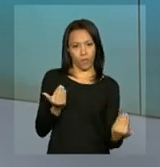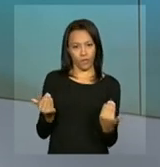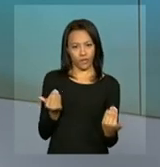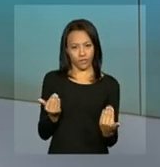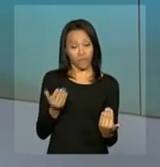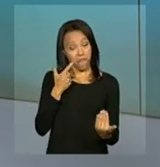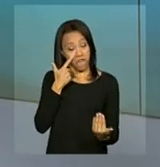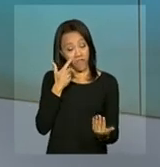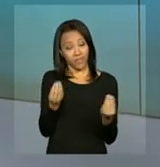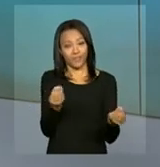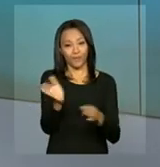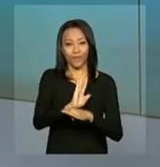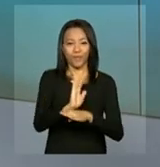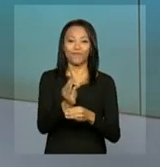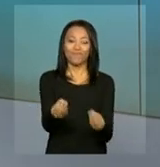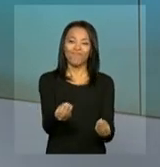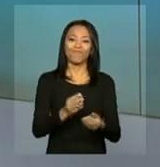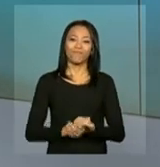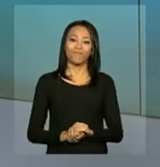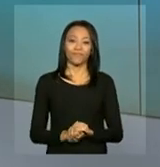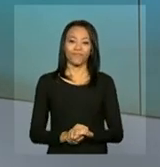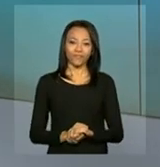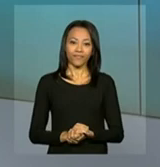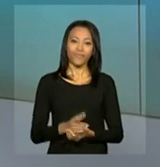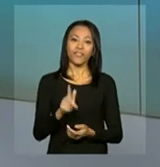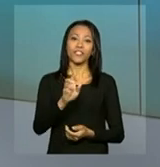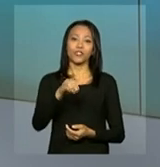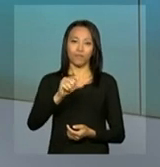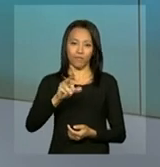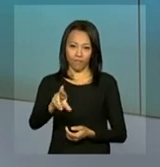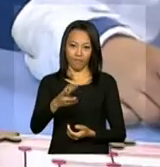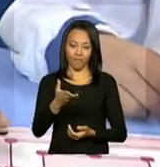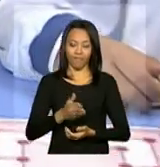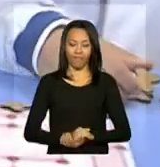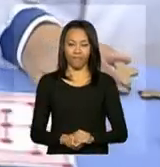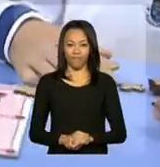Veja na reportagem de Leonardo Meira e Gilmar Vaz.